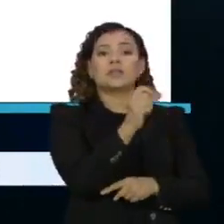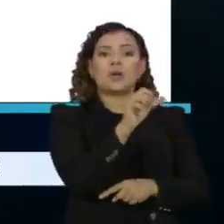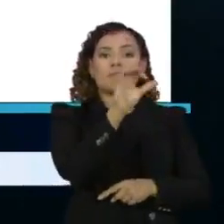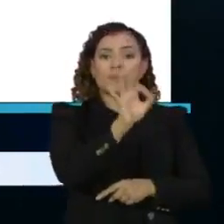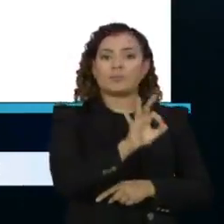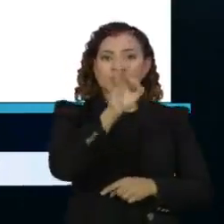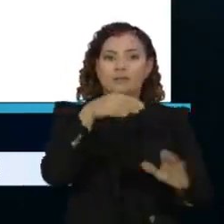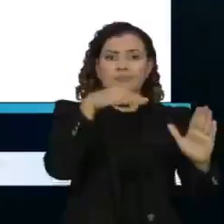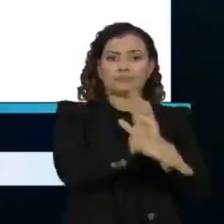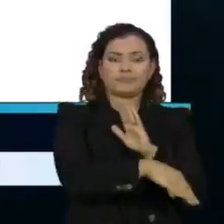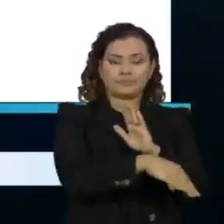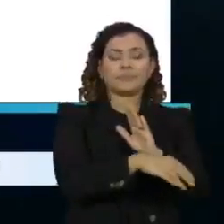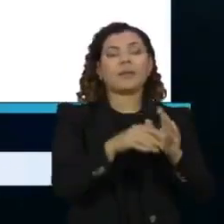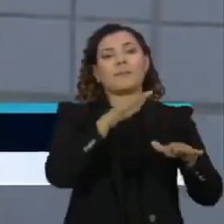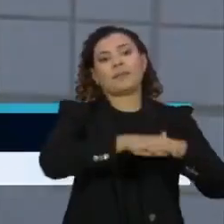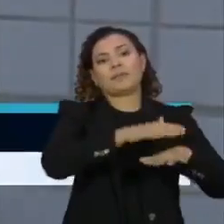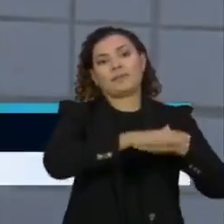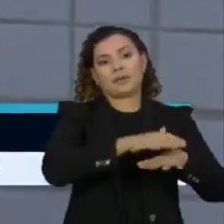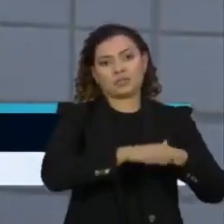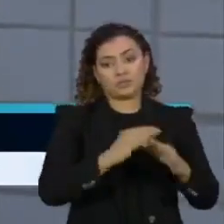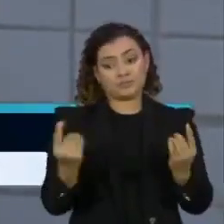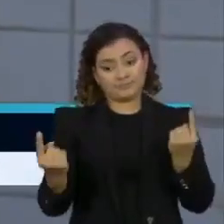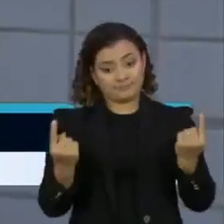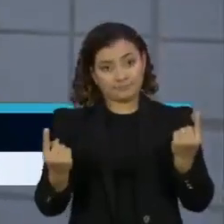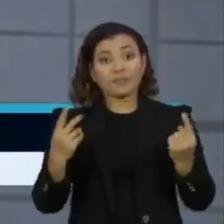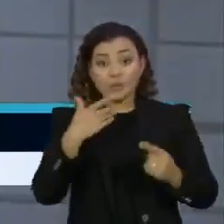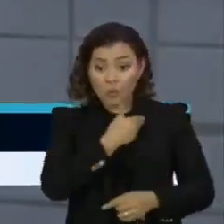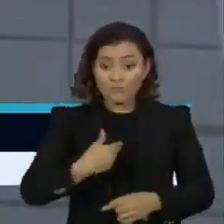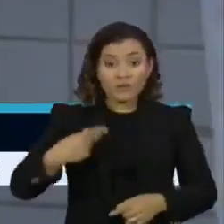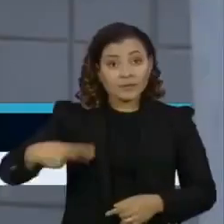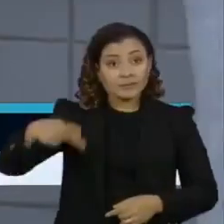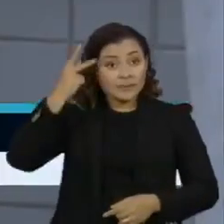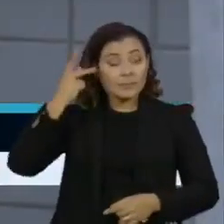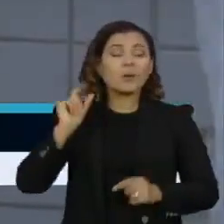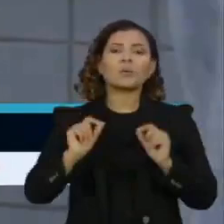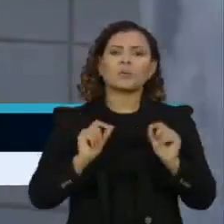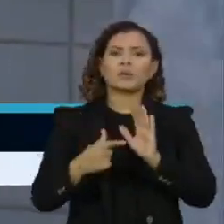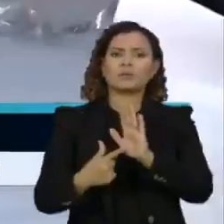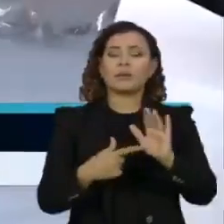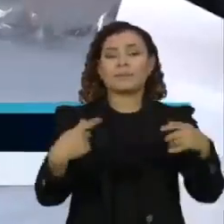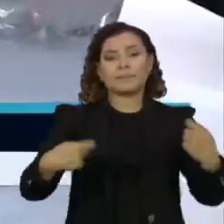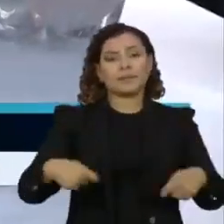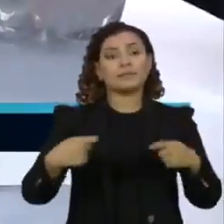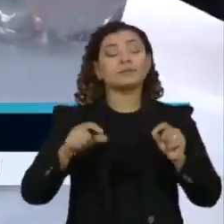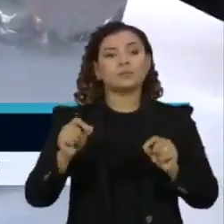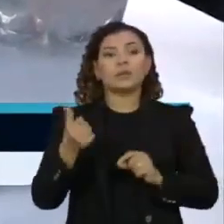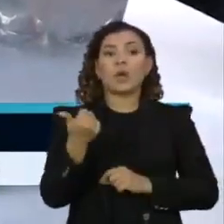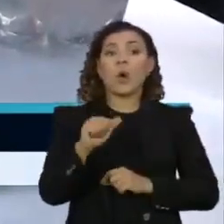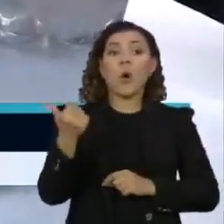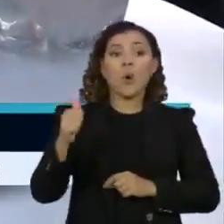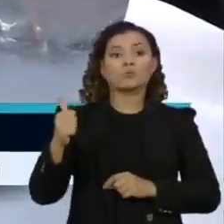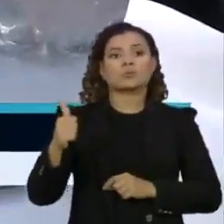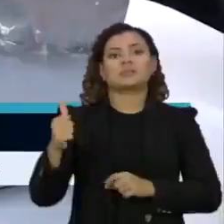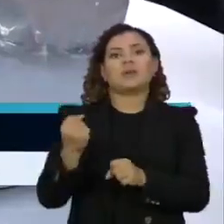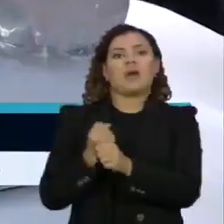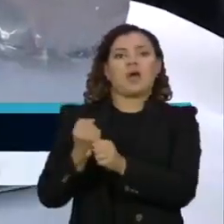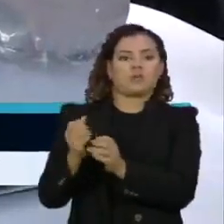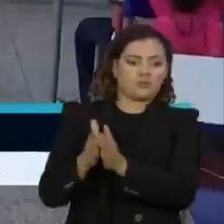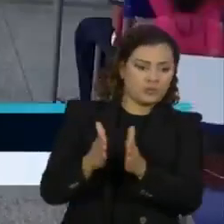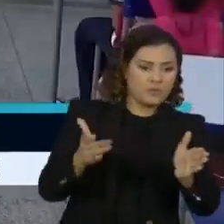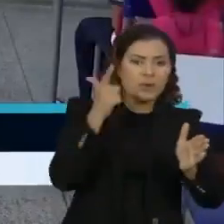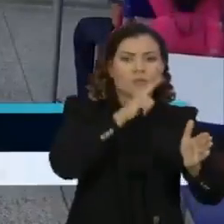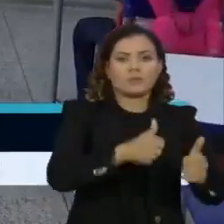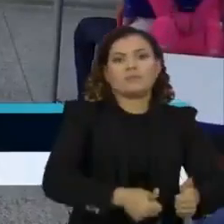na aprendizagem de matemática. O governo paulista estima que serão necessários até 11 anos para